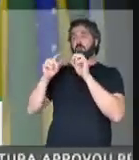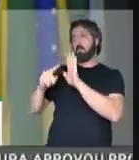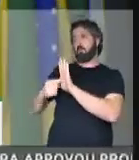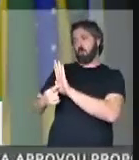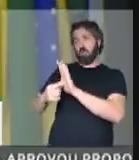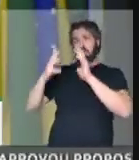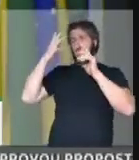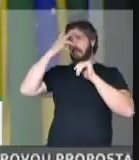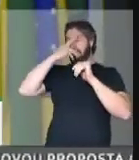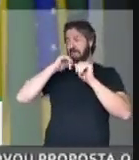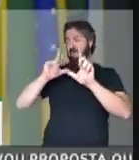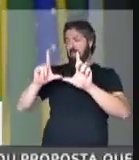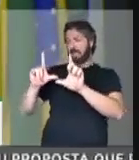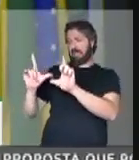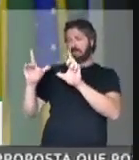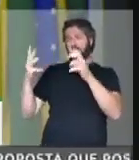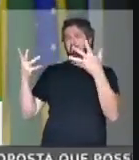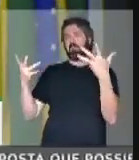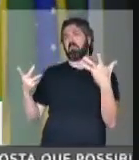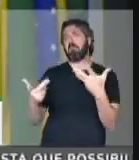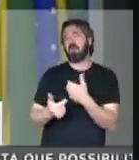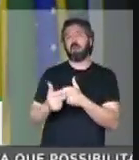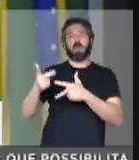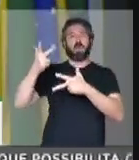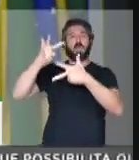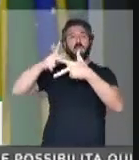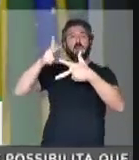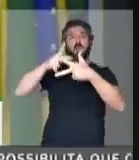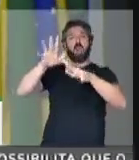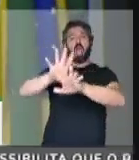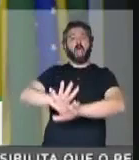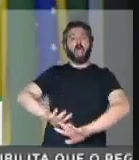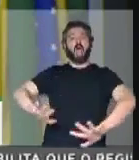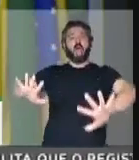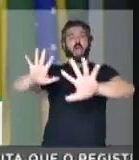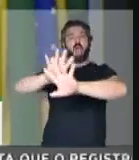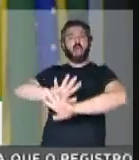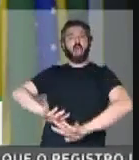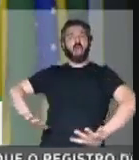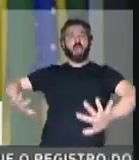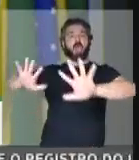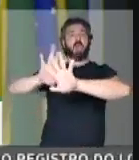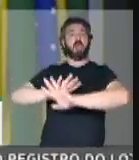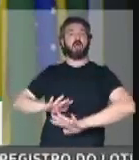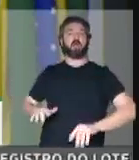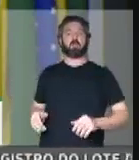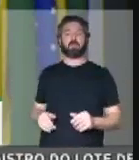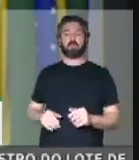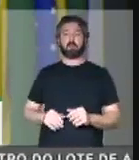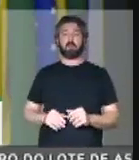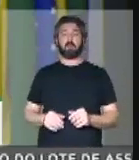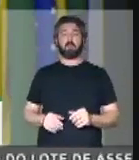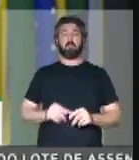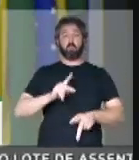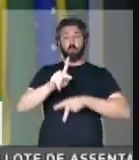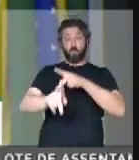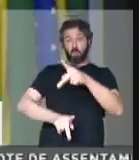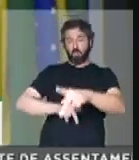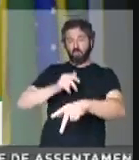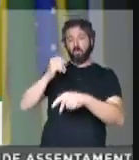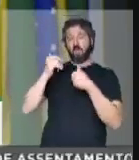lindo, maravilhoso, para maquiar, para passar a mão na cara do povo